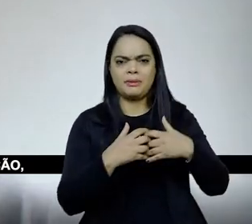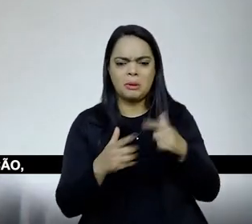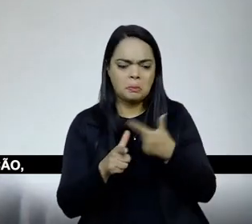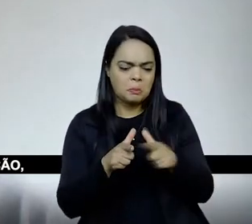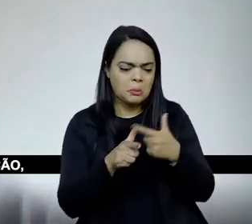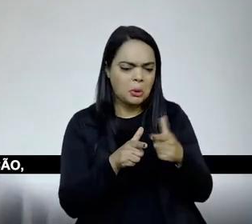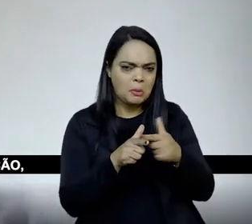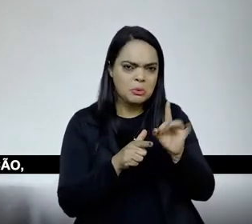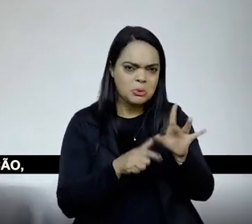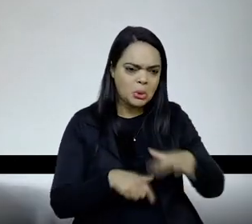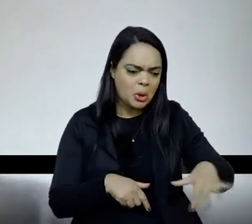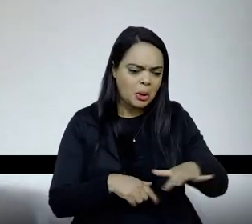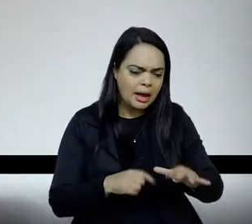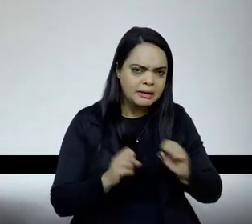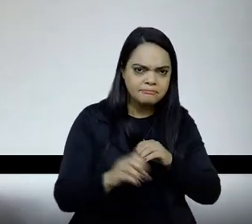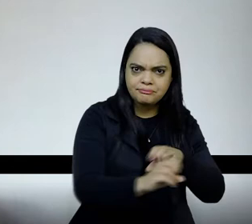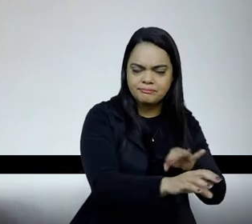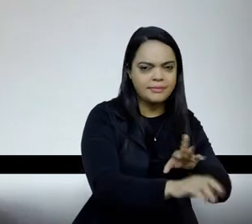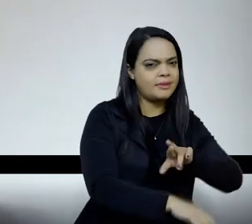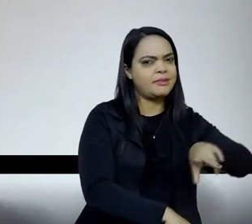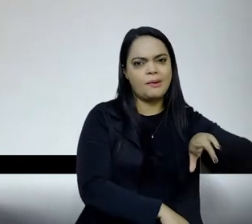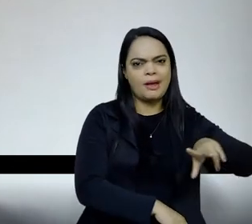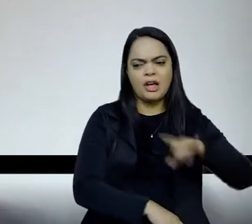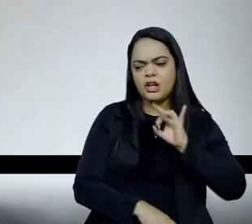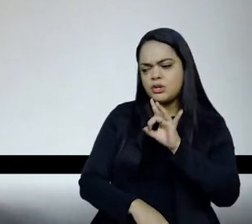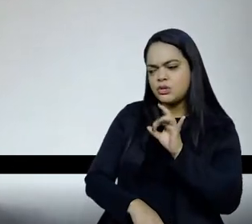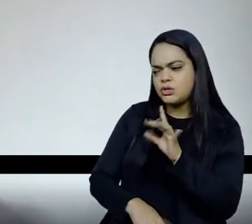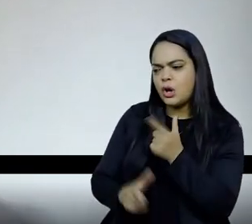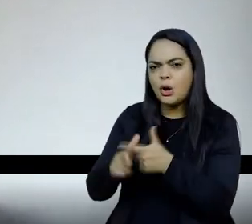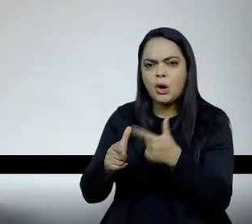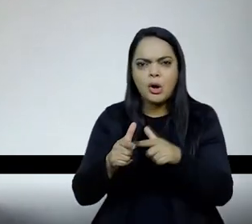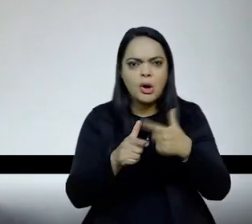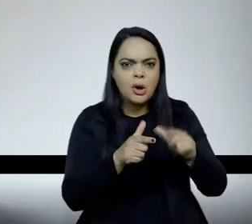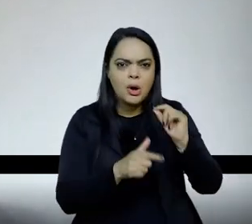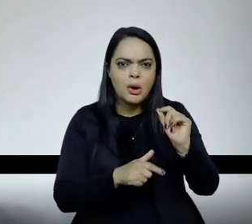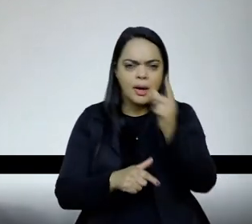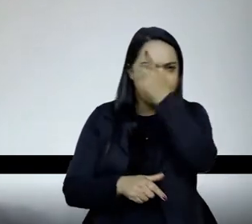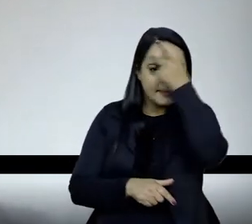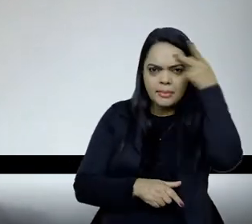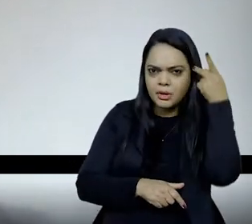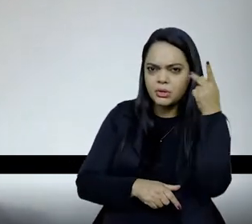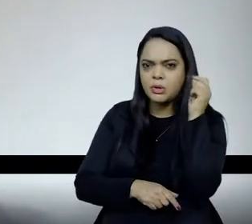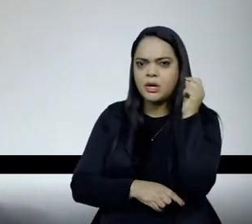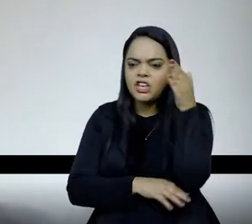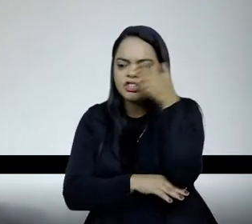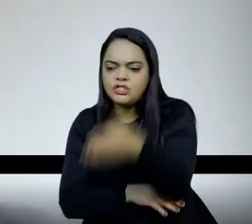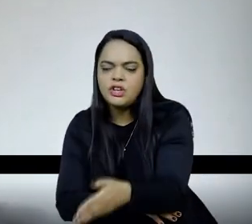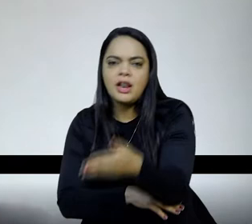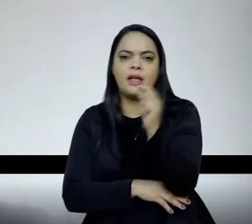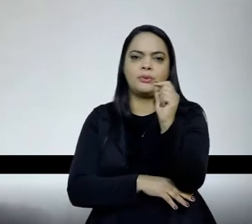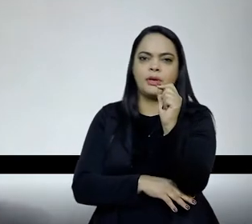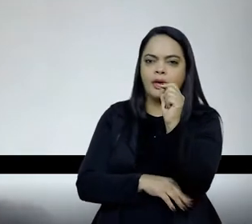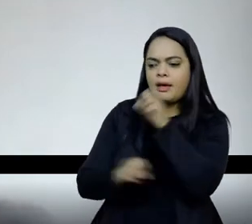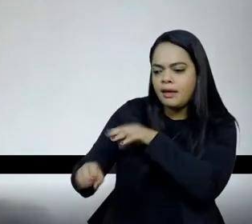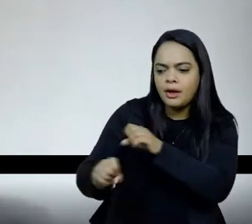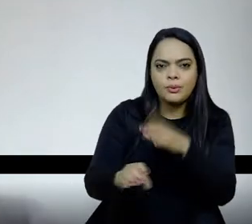apenas da educação, não é um problema apenas daqueles e daquelas que estavam diretamente ligados ao pensar a educação, pensar o